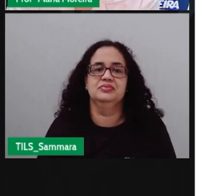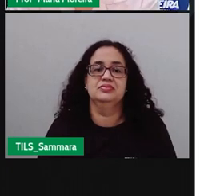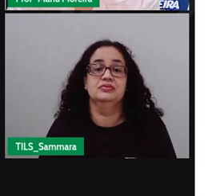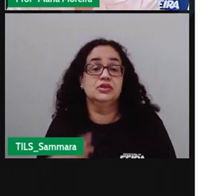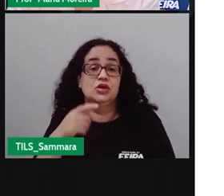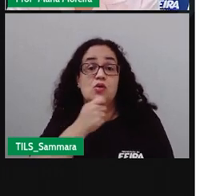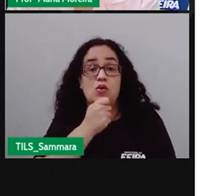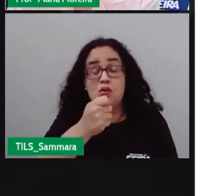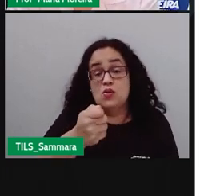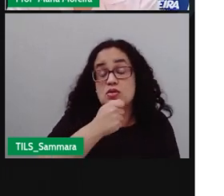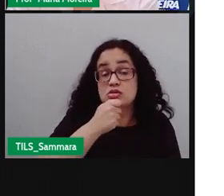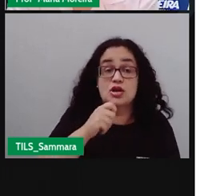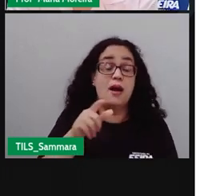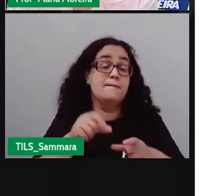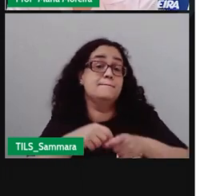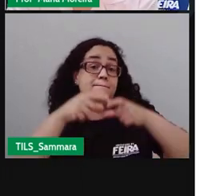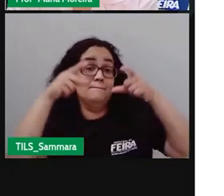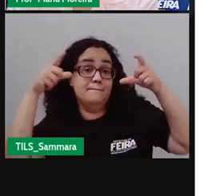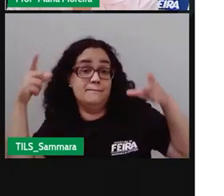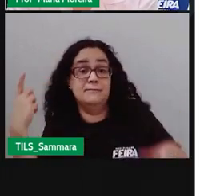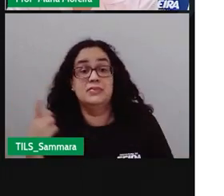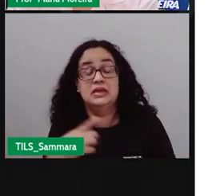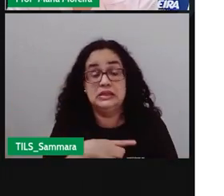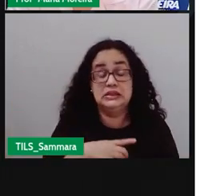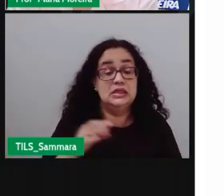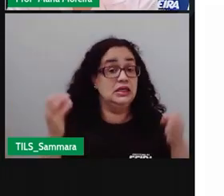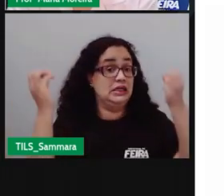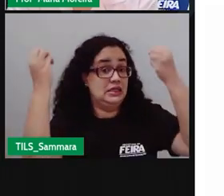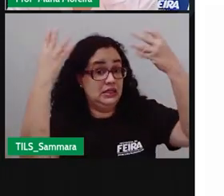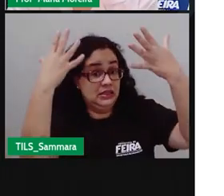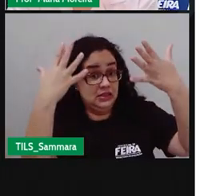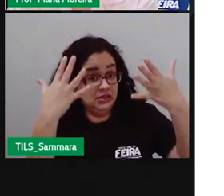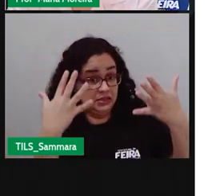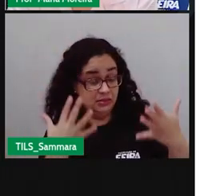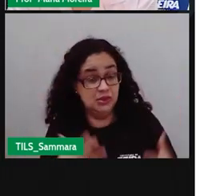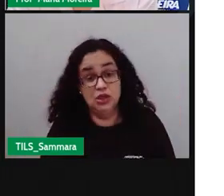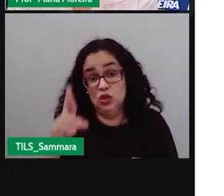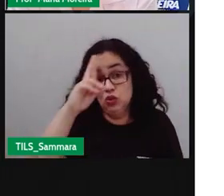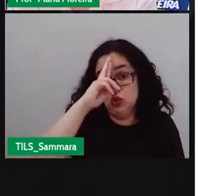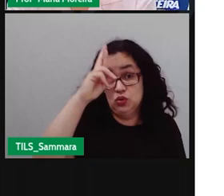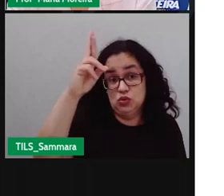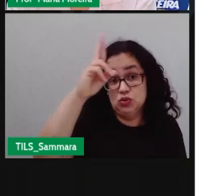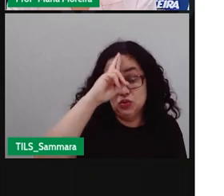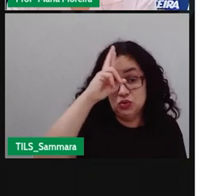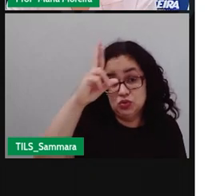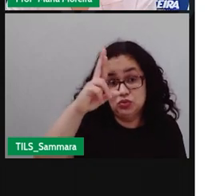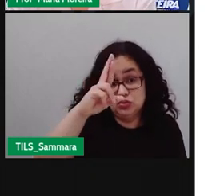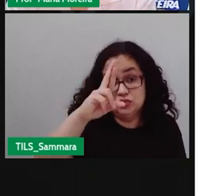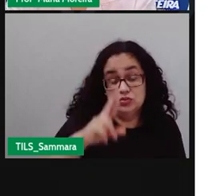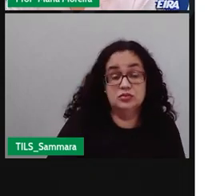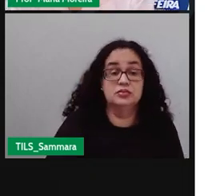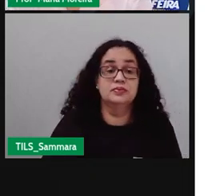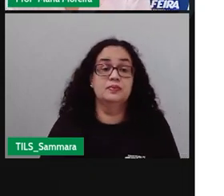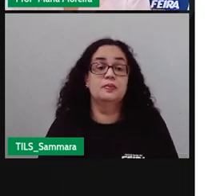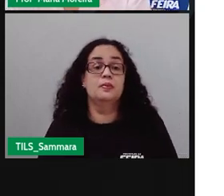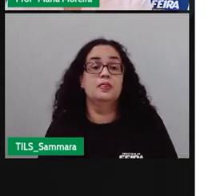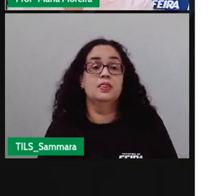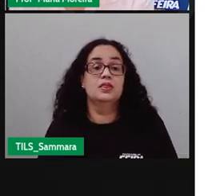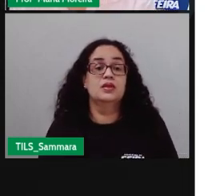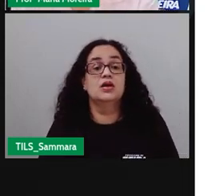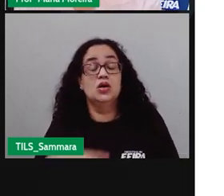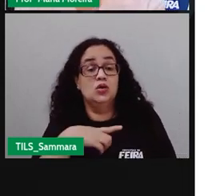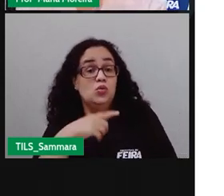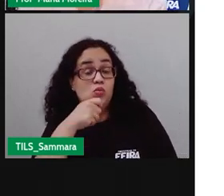O repórter geralmente cobre uma pauta definida pelo seu chefe, o editor, né, e aí